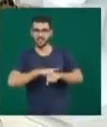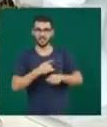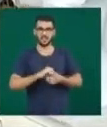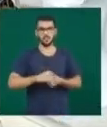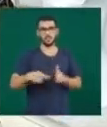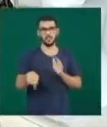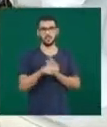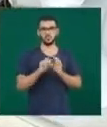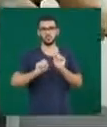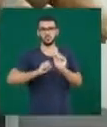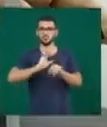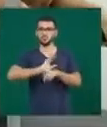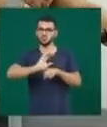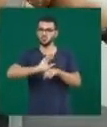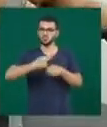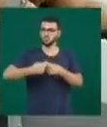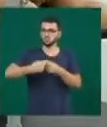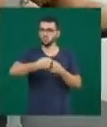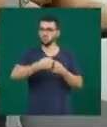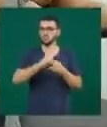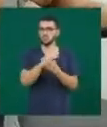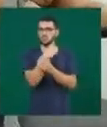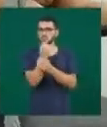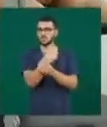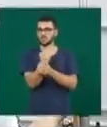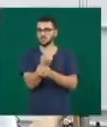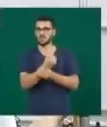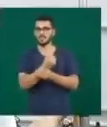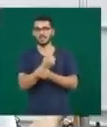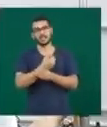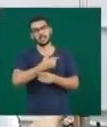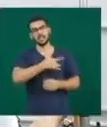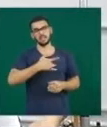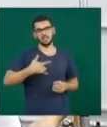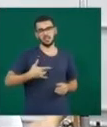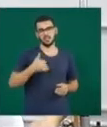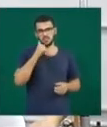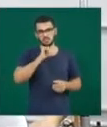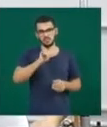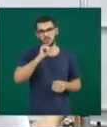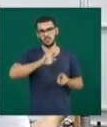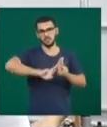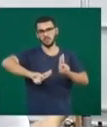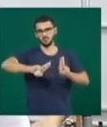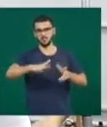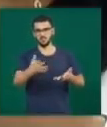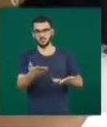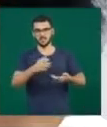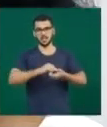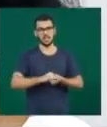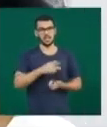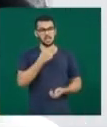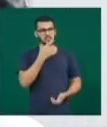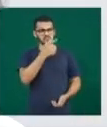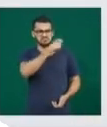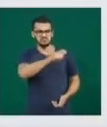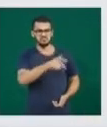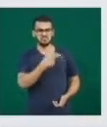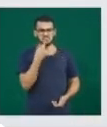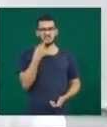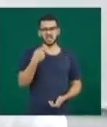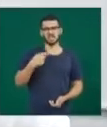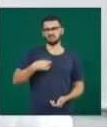Pesquisas em Fisioterapia na Saúde da Mulher da UFA. Para a dona de casa, os efeitos dos exercícios já podem ser